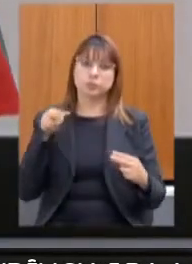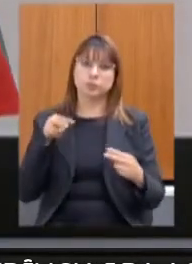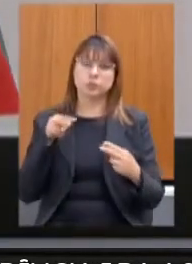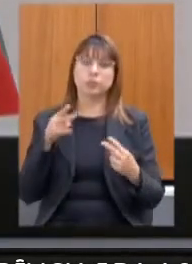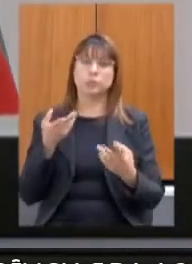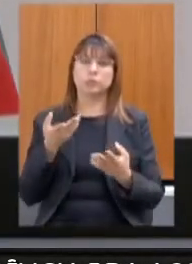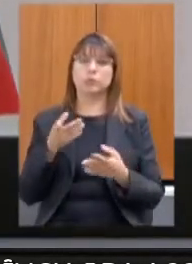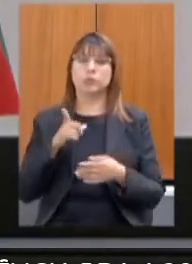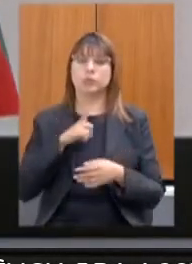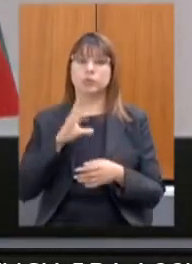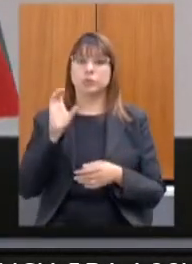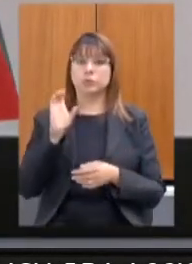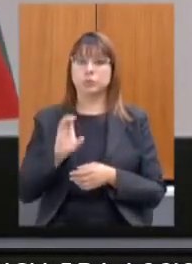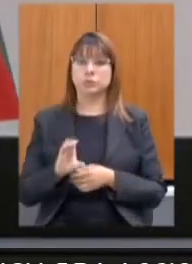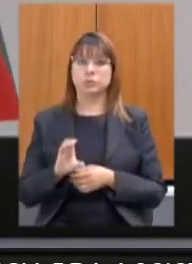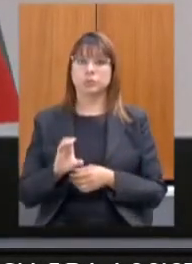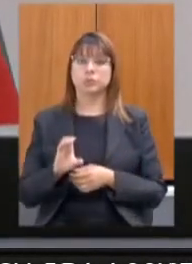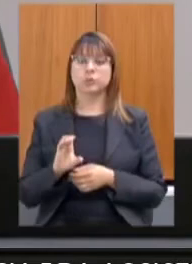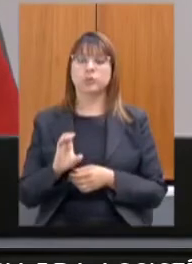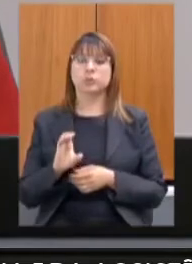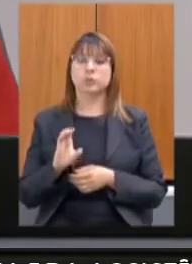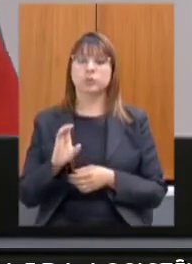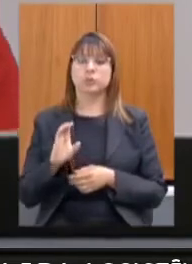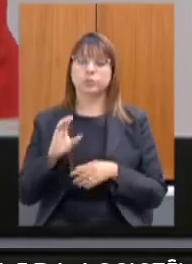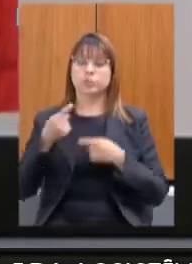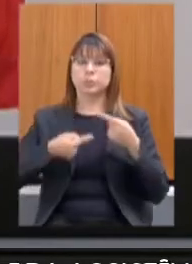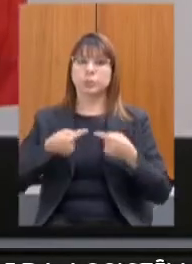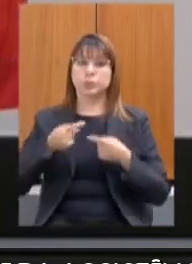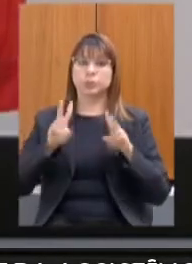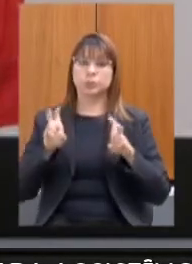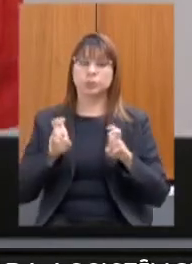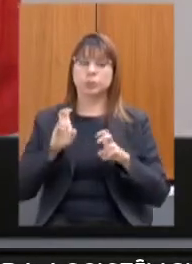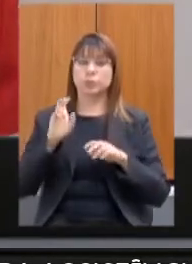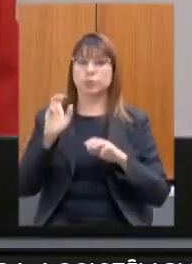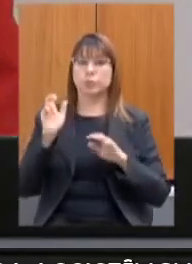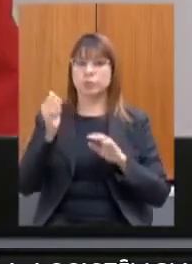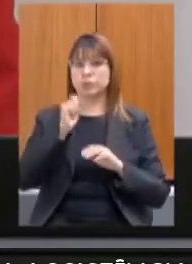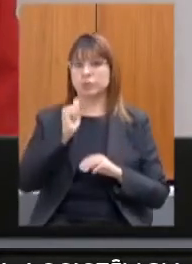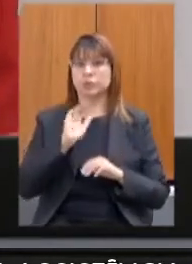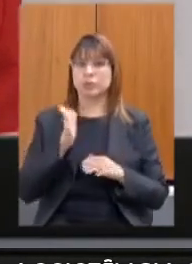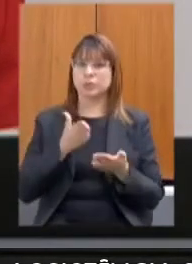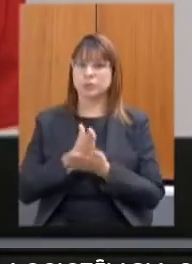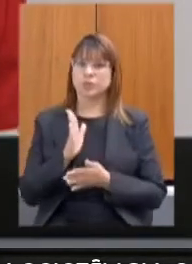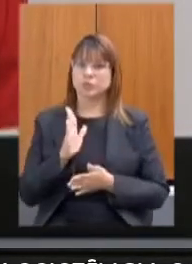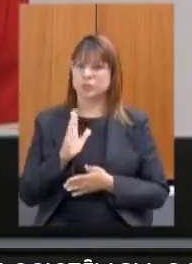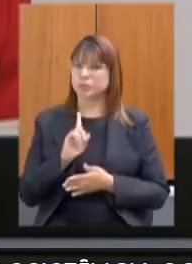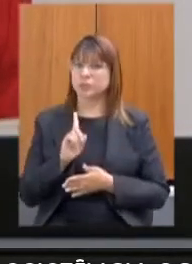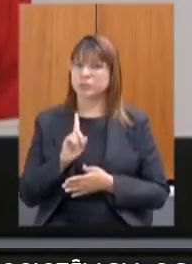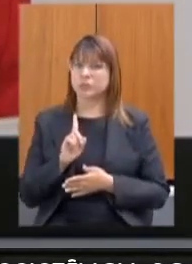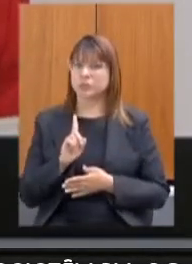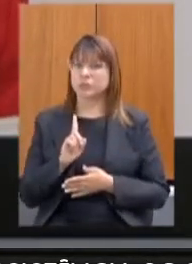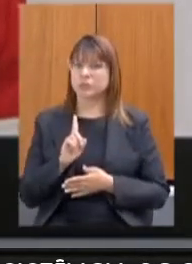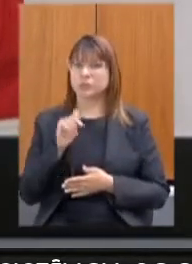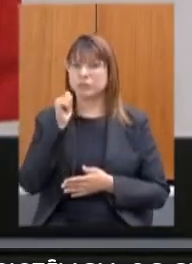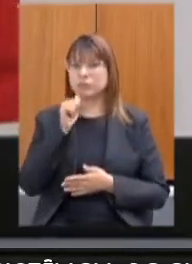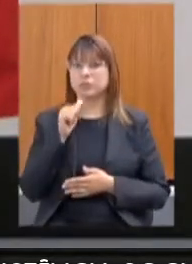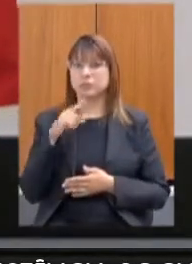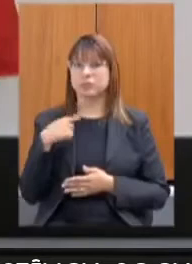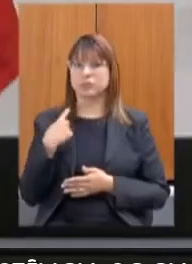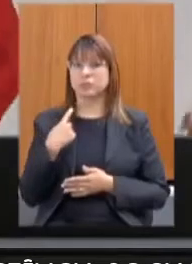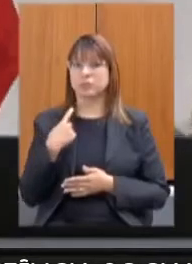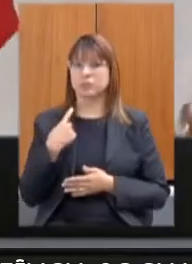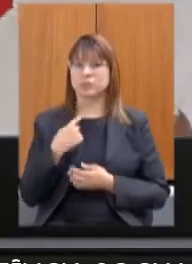conselhos municipais de políticas sobre drogas visando seu fortalecimento esse já foi aprovado não? da deputada não?